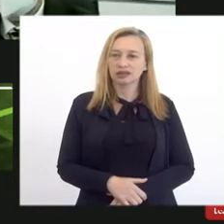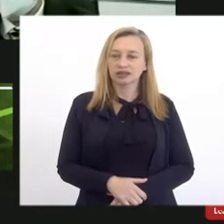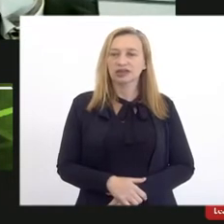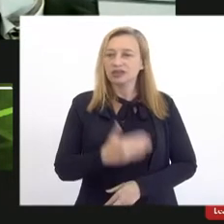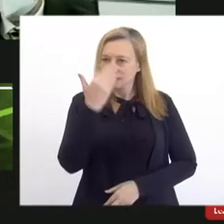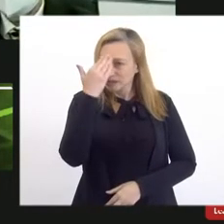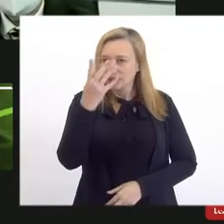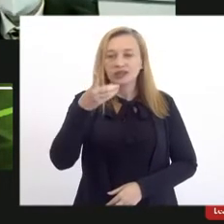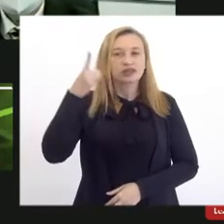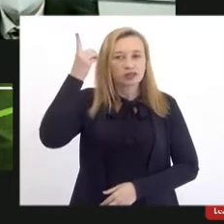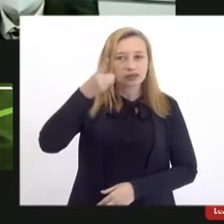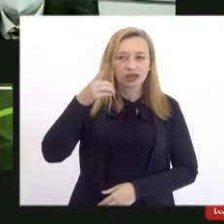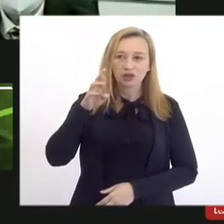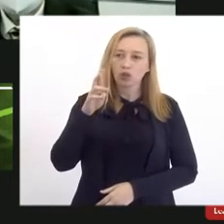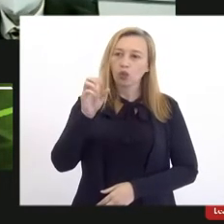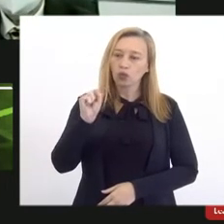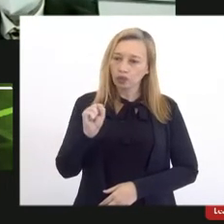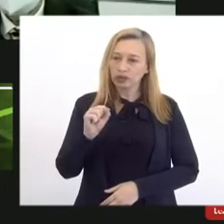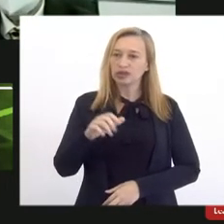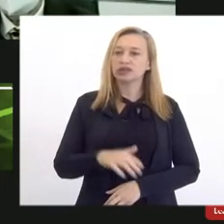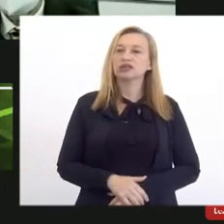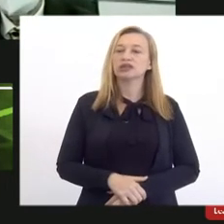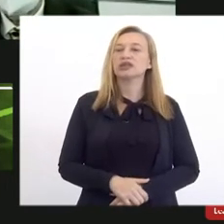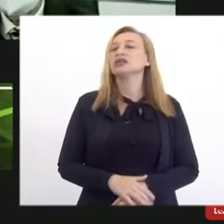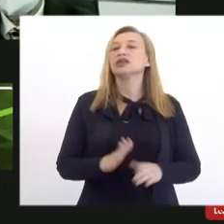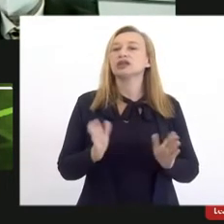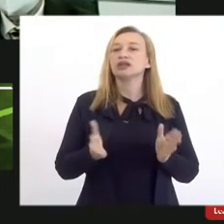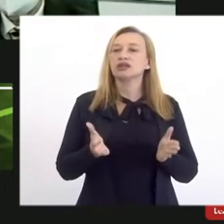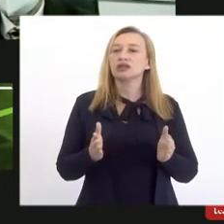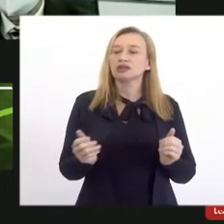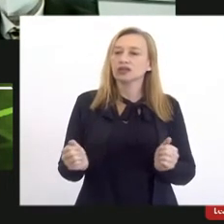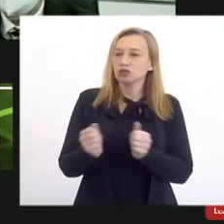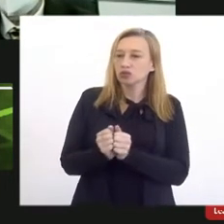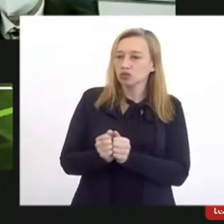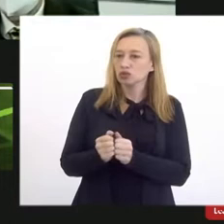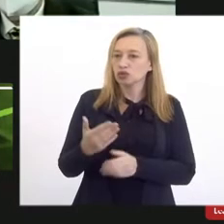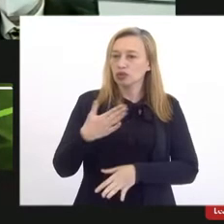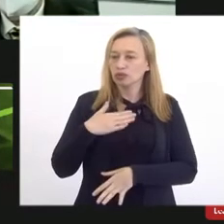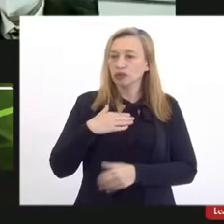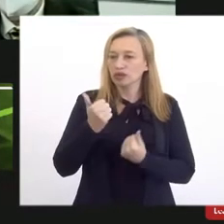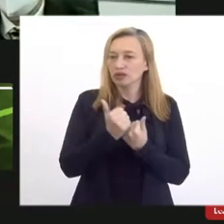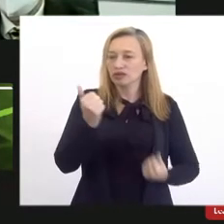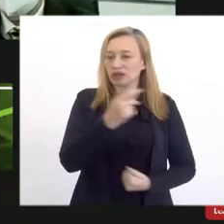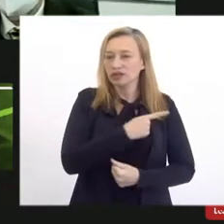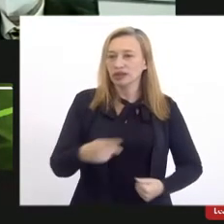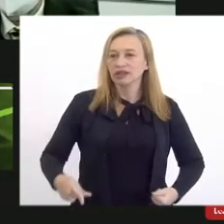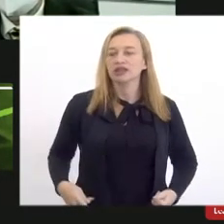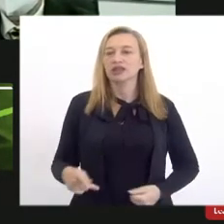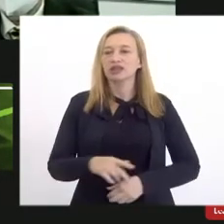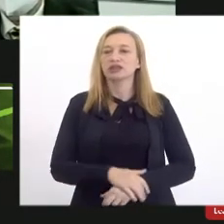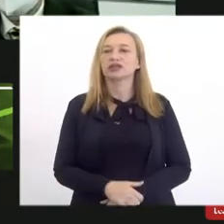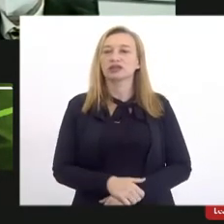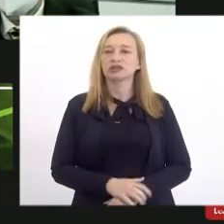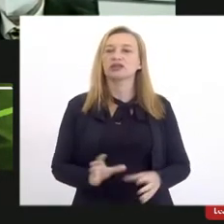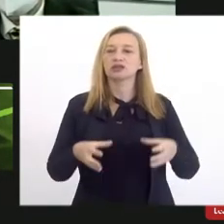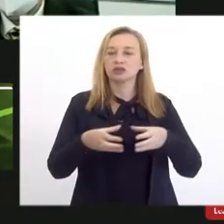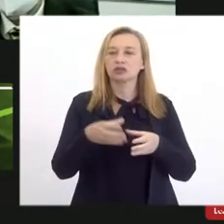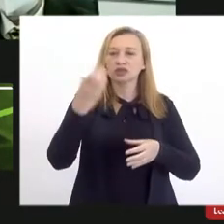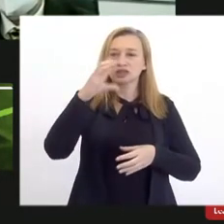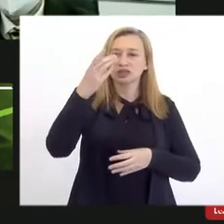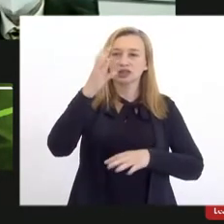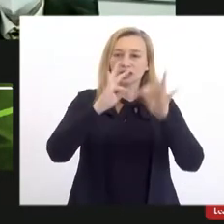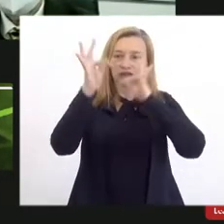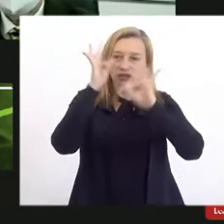Obrigado, deputado Rubens, que está co-presidindo então essa audiência comigo na condição de vice-presidente da Comissão de Ciência e